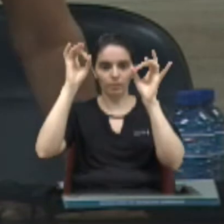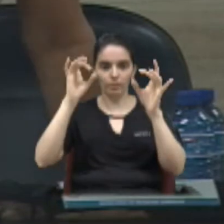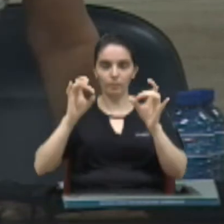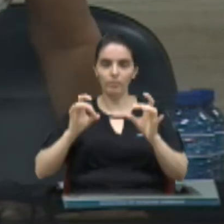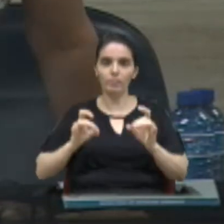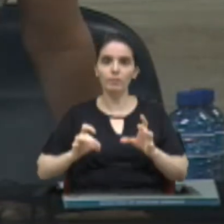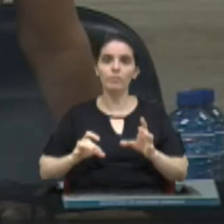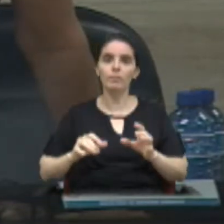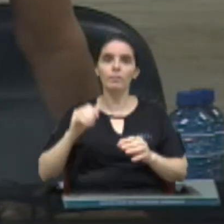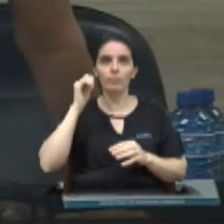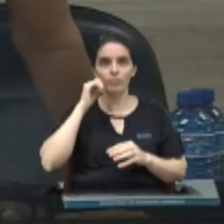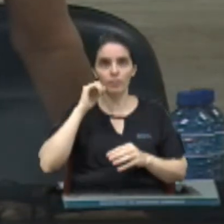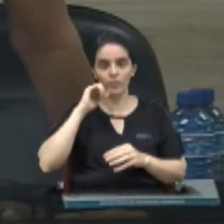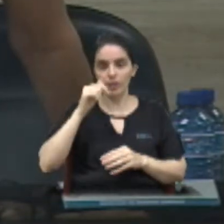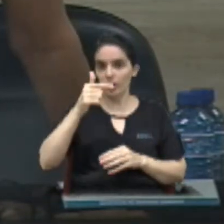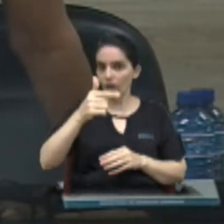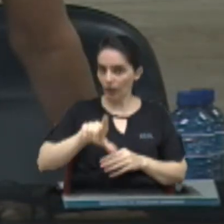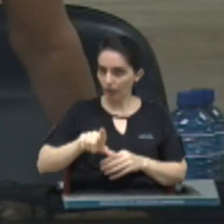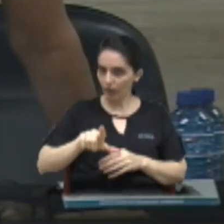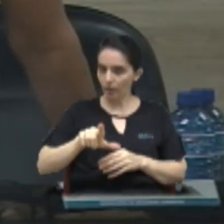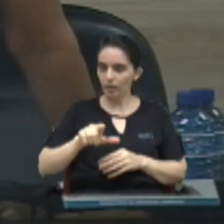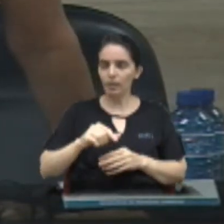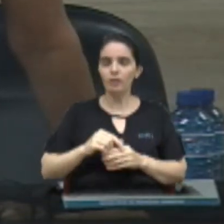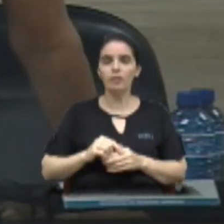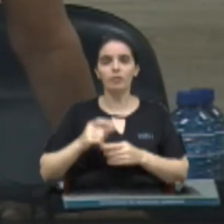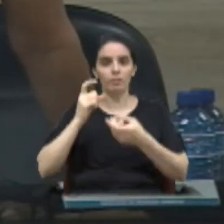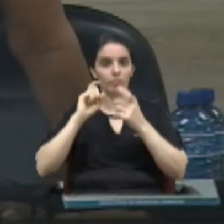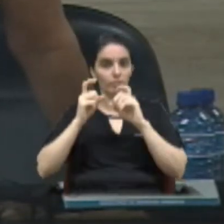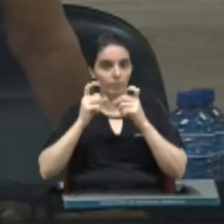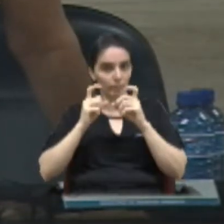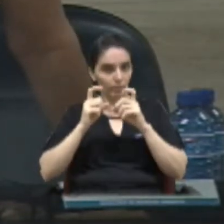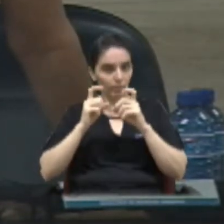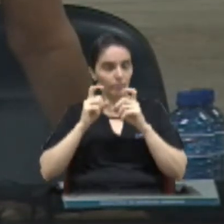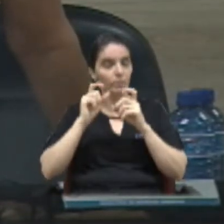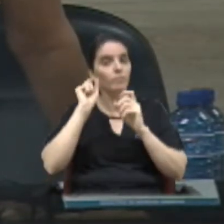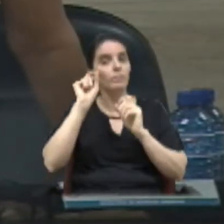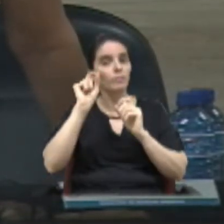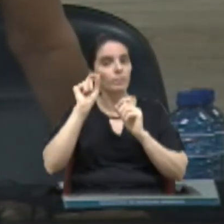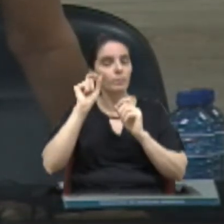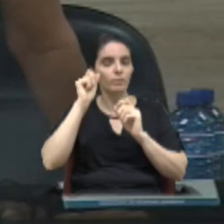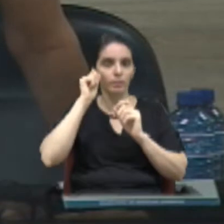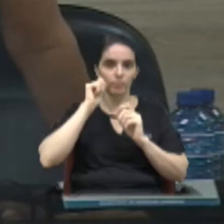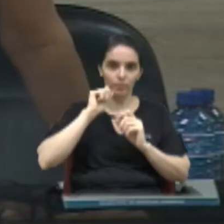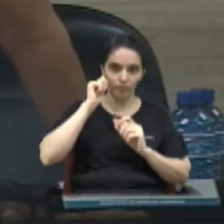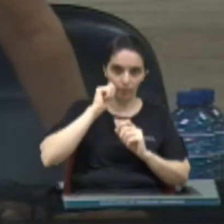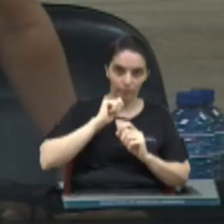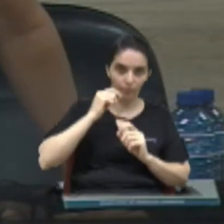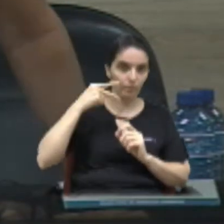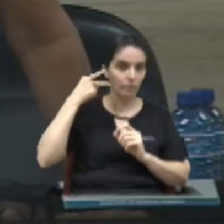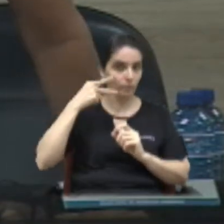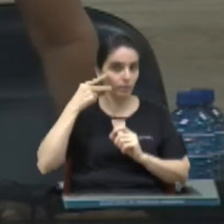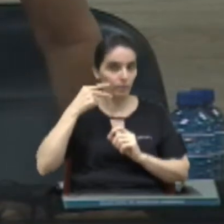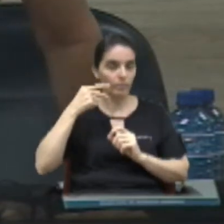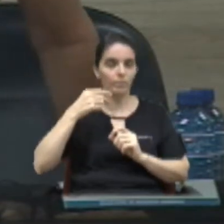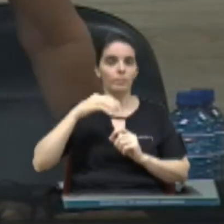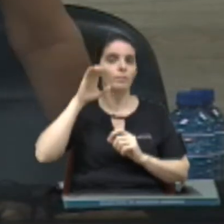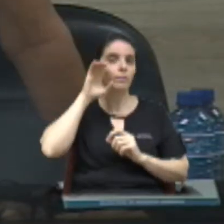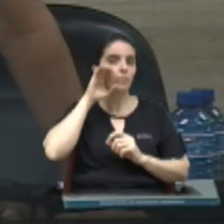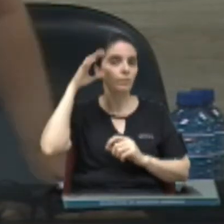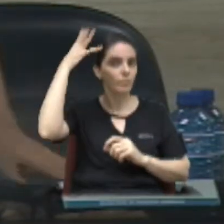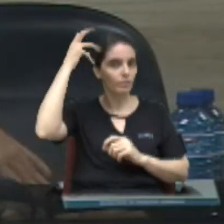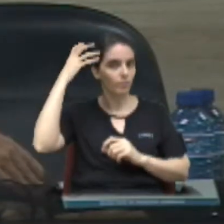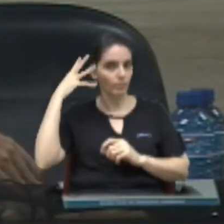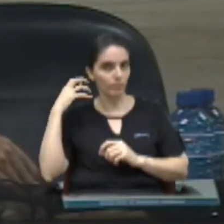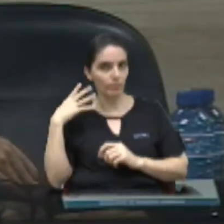mais uma vez essa casa reúne as vereadoras Constância Félix Lubogo doutora